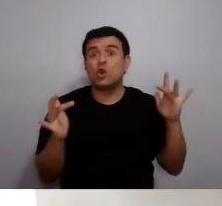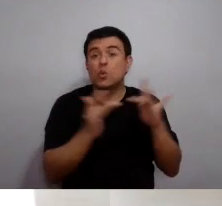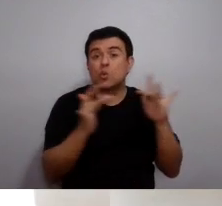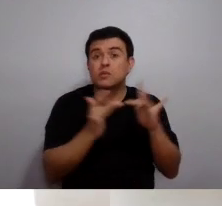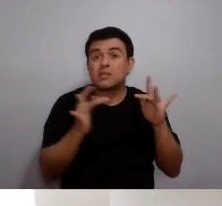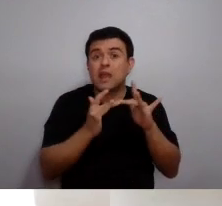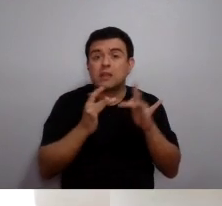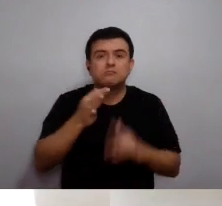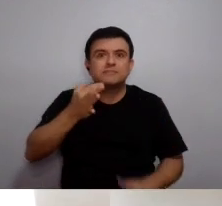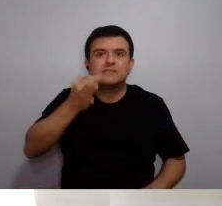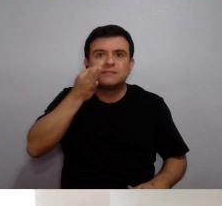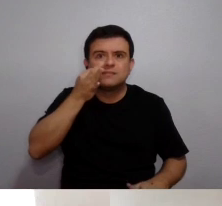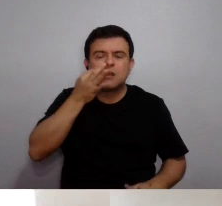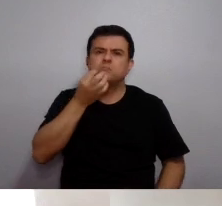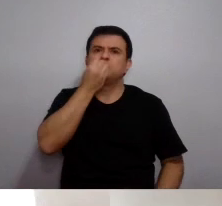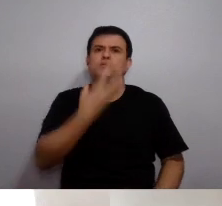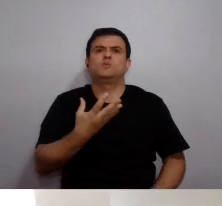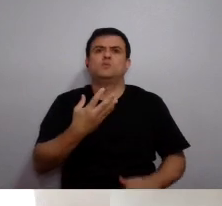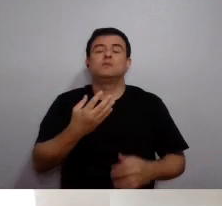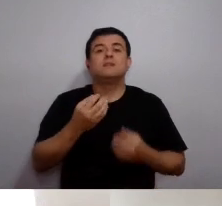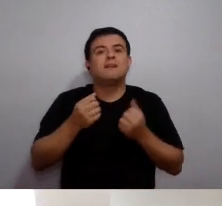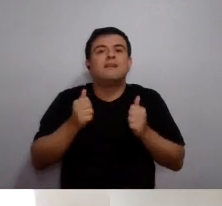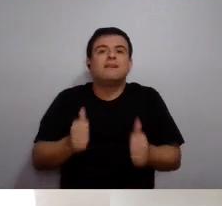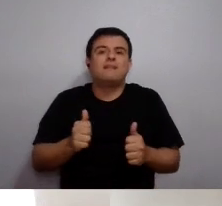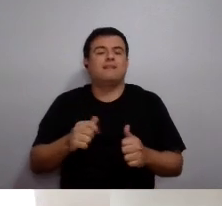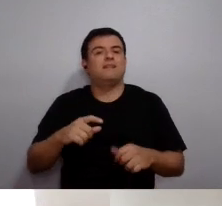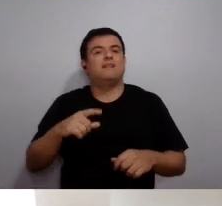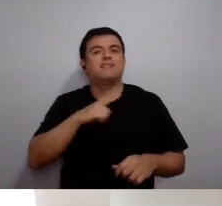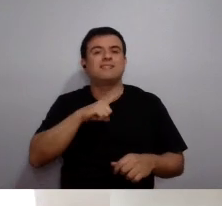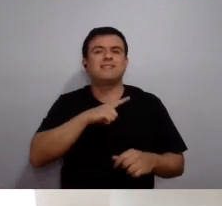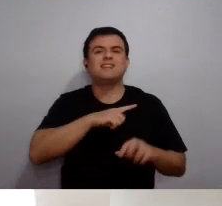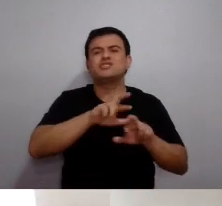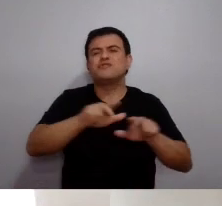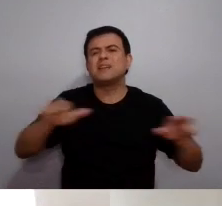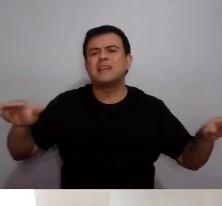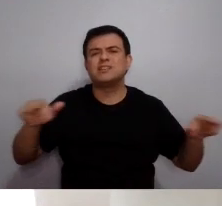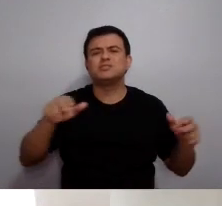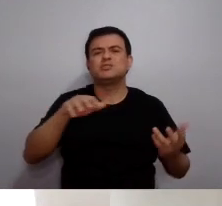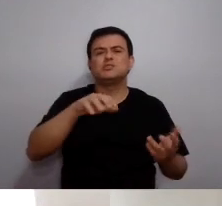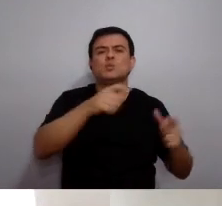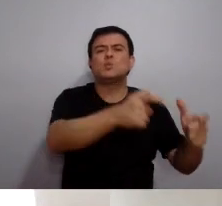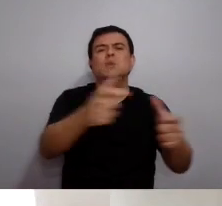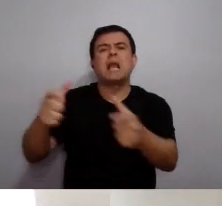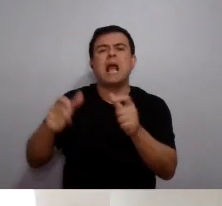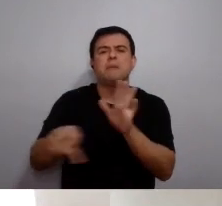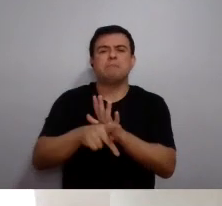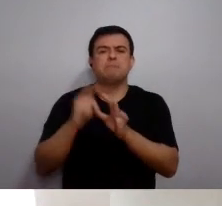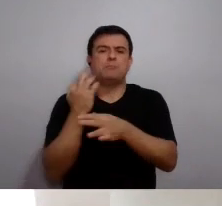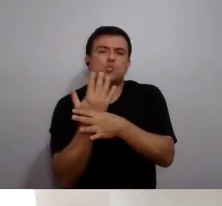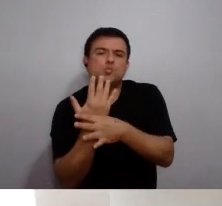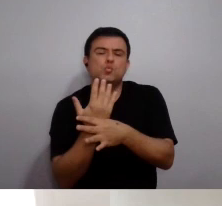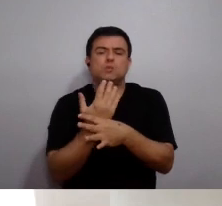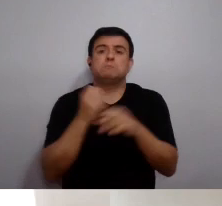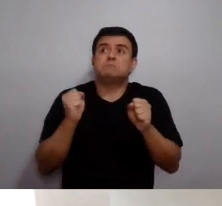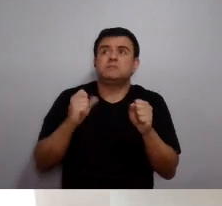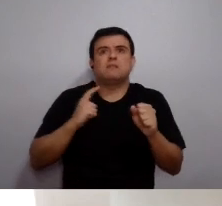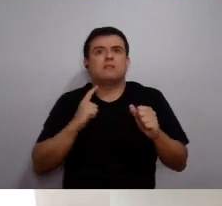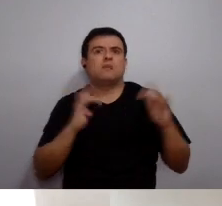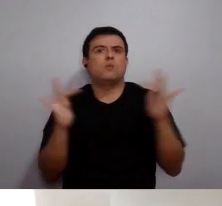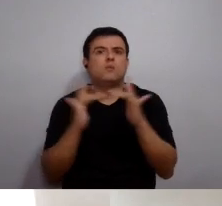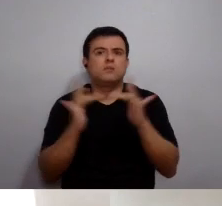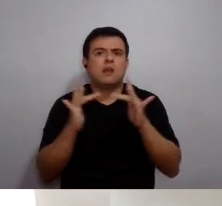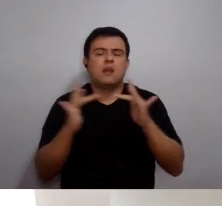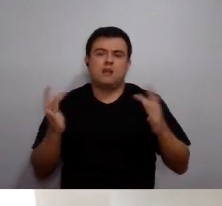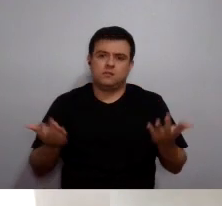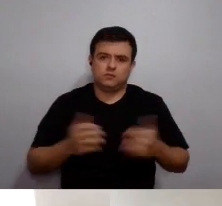dúvida, o contato presencial ajuda muito, porque é conveniente ter candidatos de diferentes unidades, precisa de certo contato.